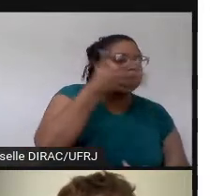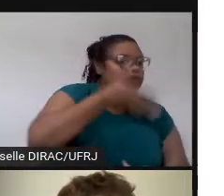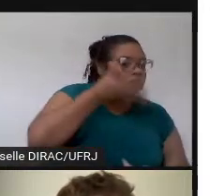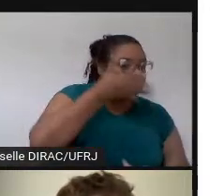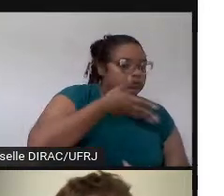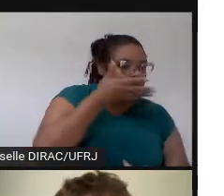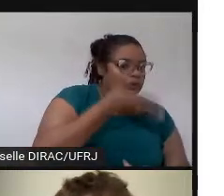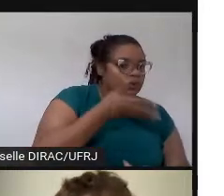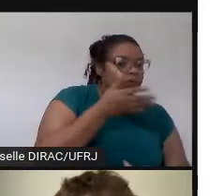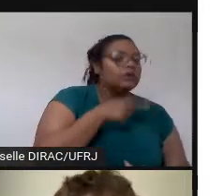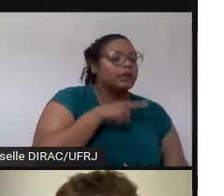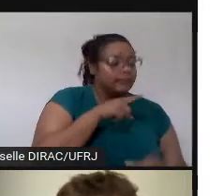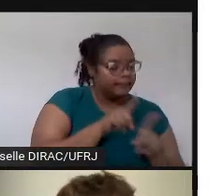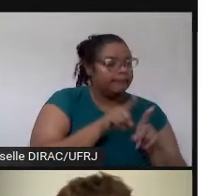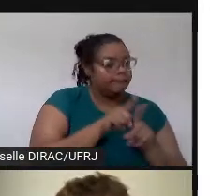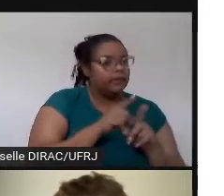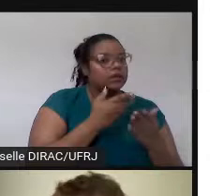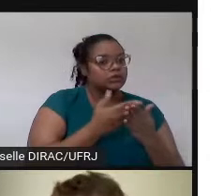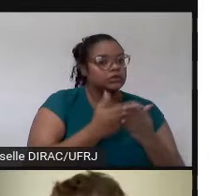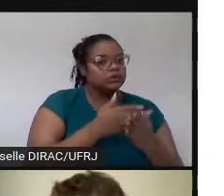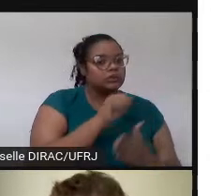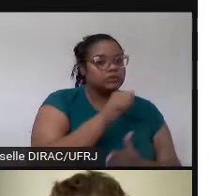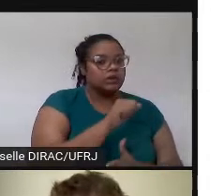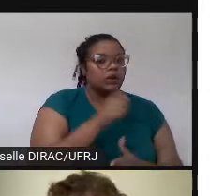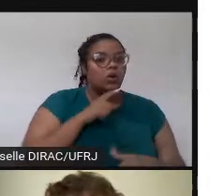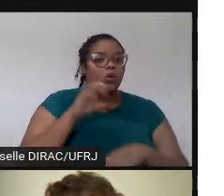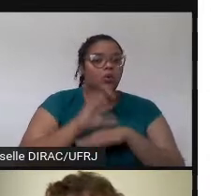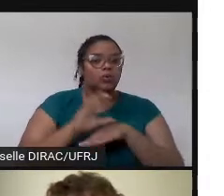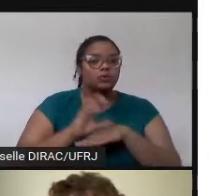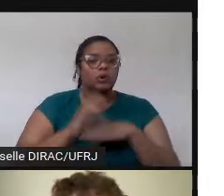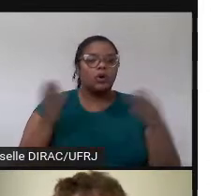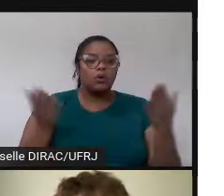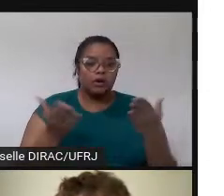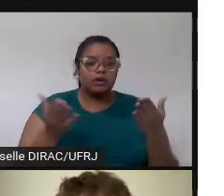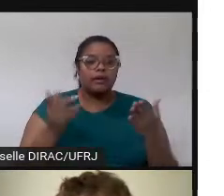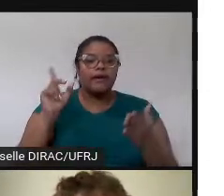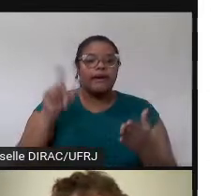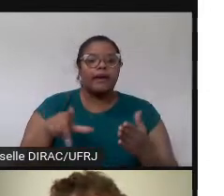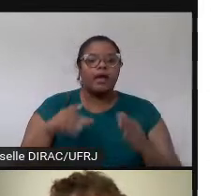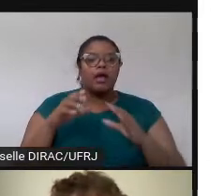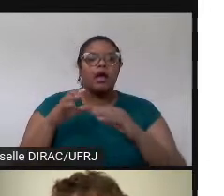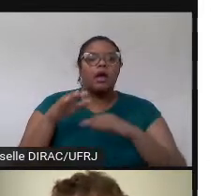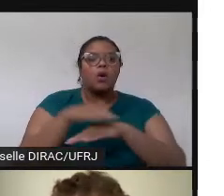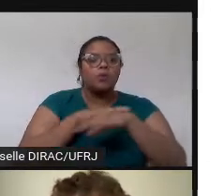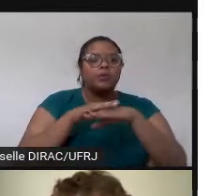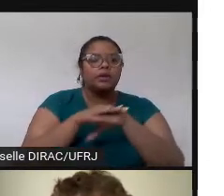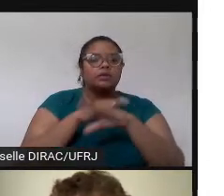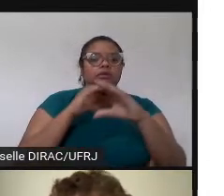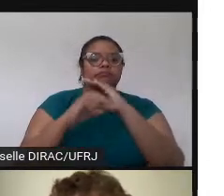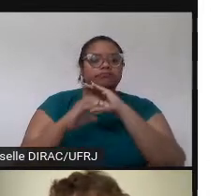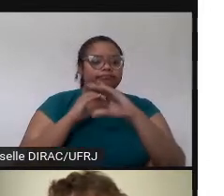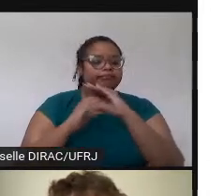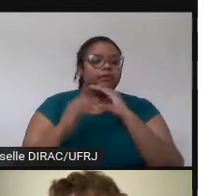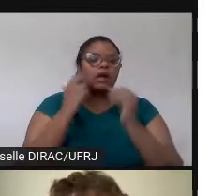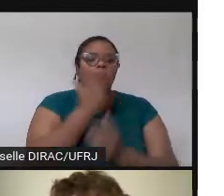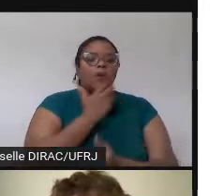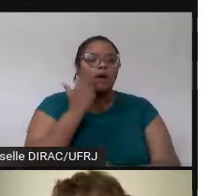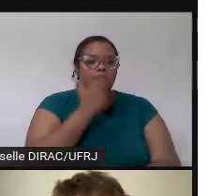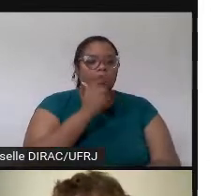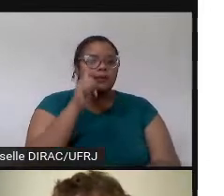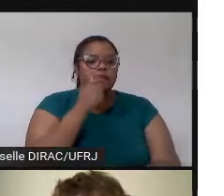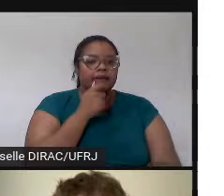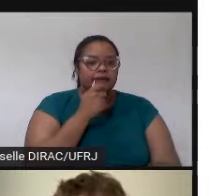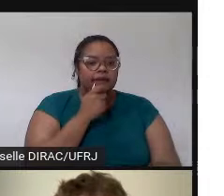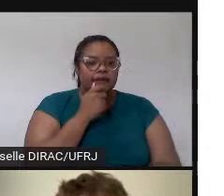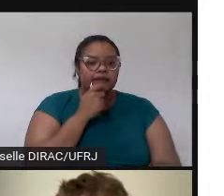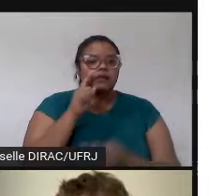Um curso que está sendo dado agora, o de comunicações orais em inglês, nível intermediário, aí a gente está trabalhando com conectivos. Chunks